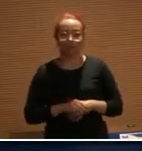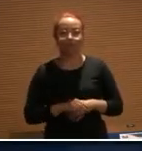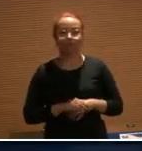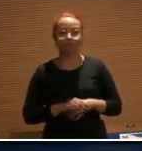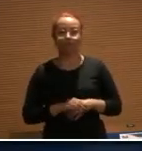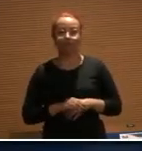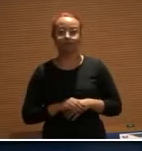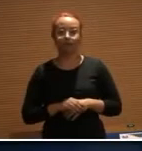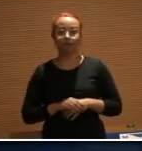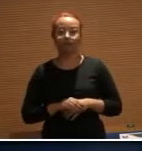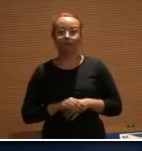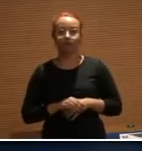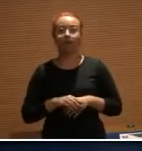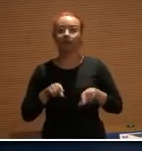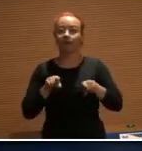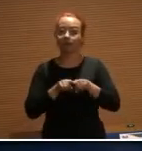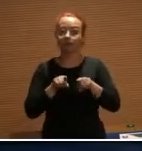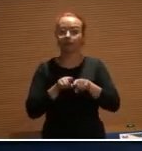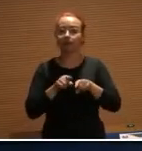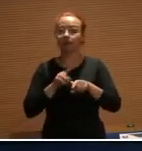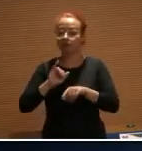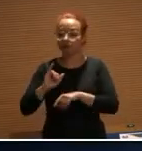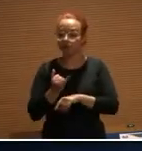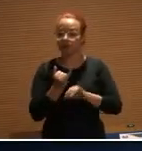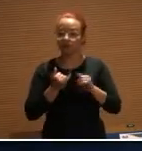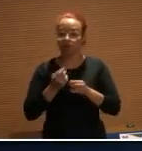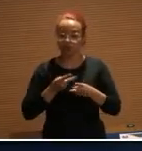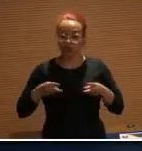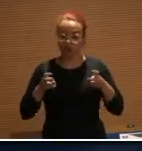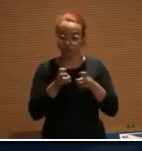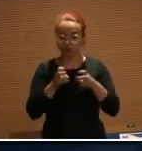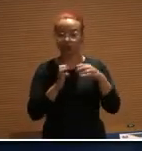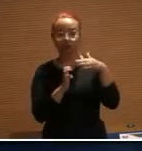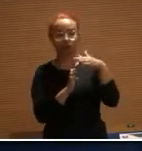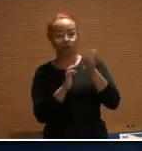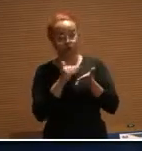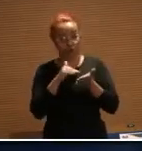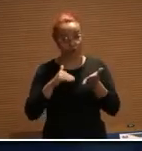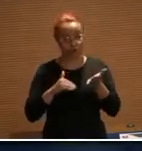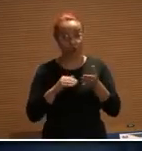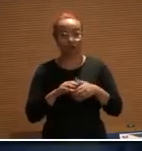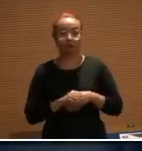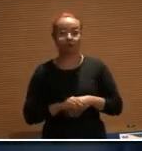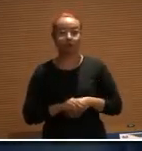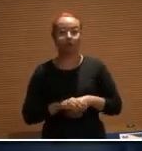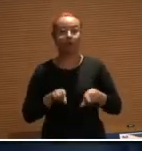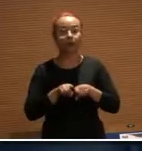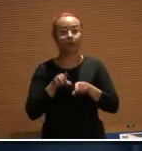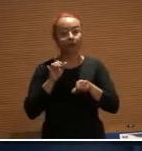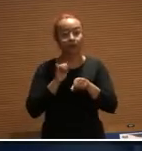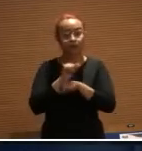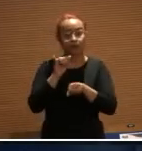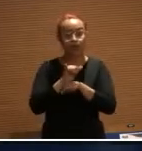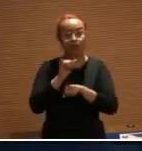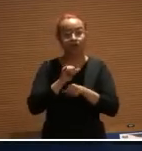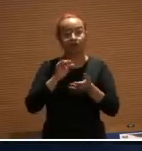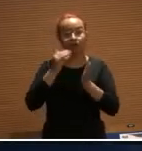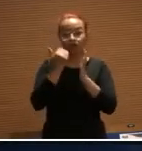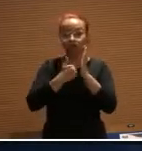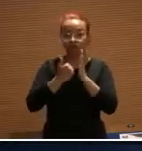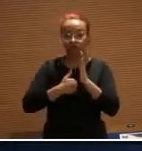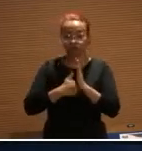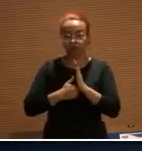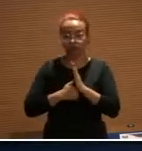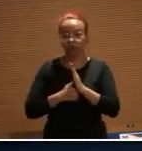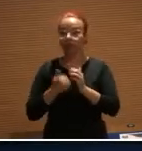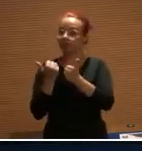resultados do escritório, também é um indício. exigência de justificar a falta, não poder ser substituído por outro colega. Então, são